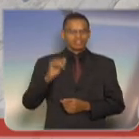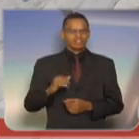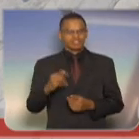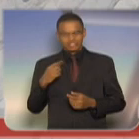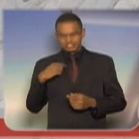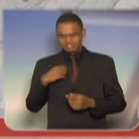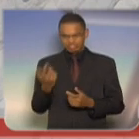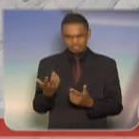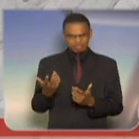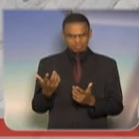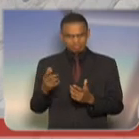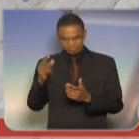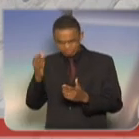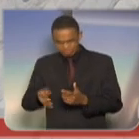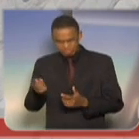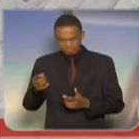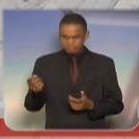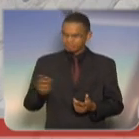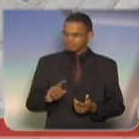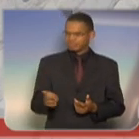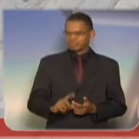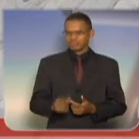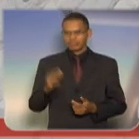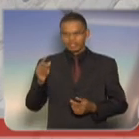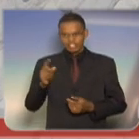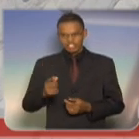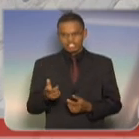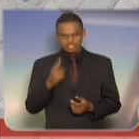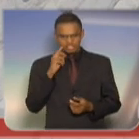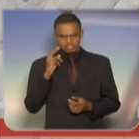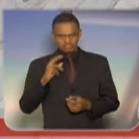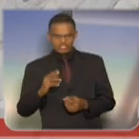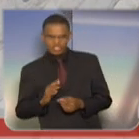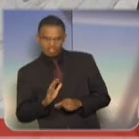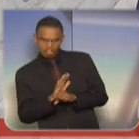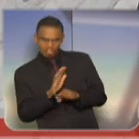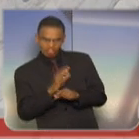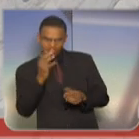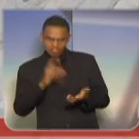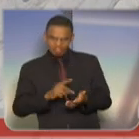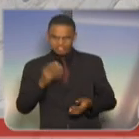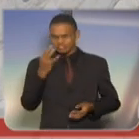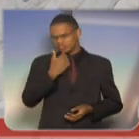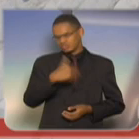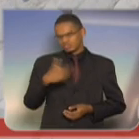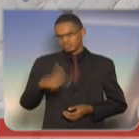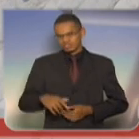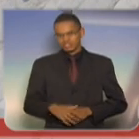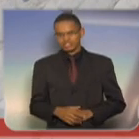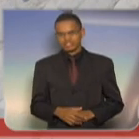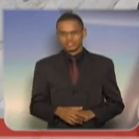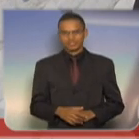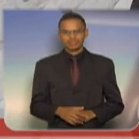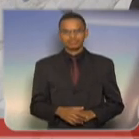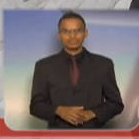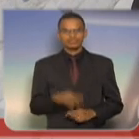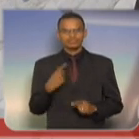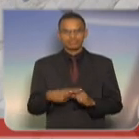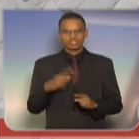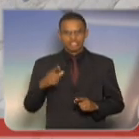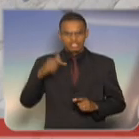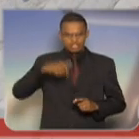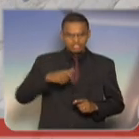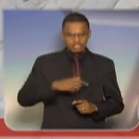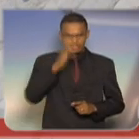de esquerda. Então, a verdade seja dita, são covardes, covardes, covardes, pois são a vergonha da história do